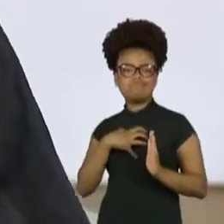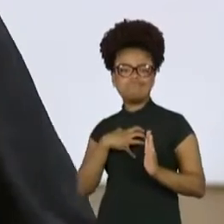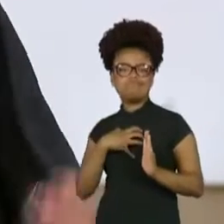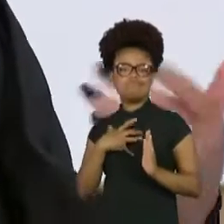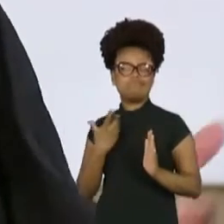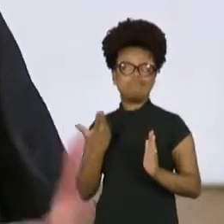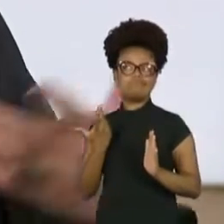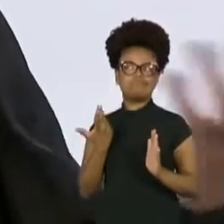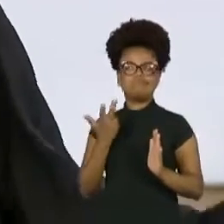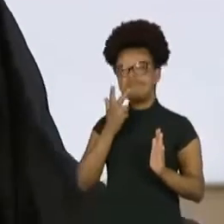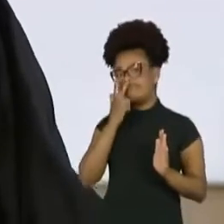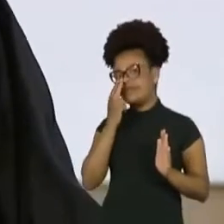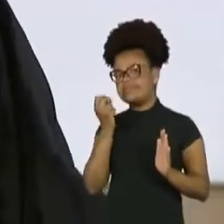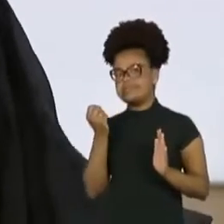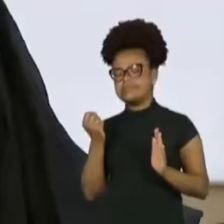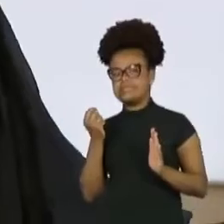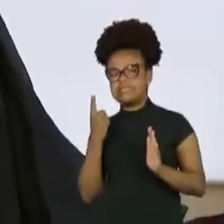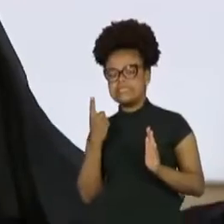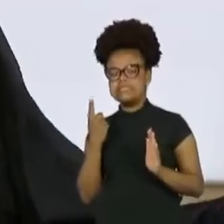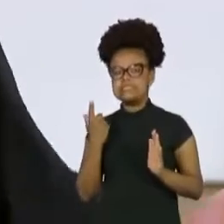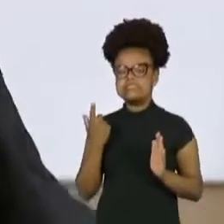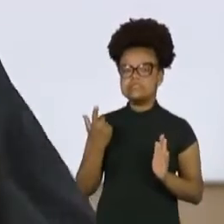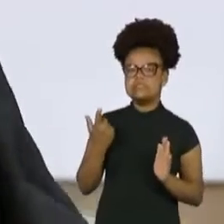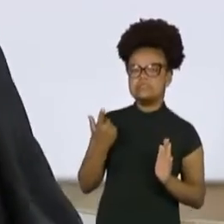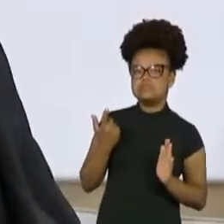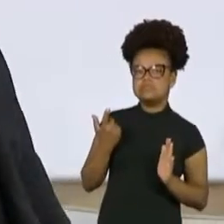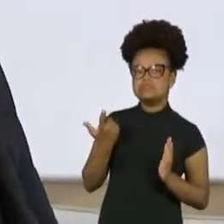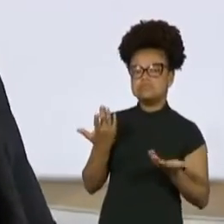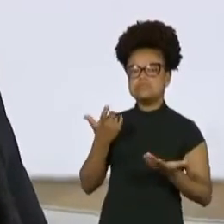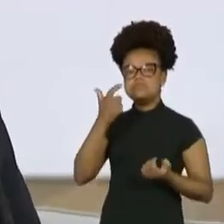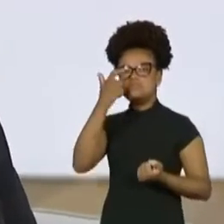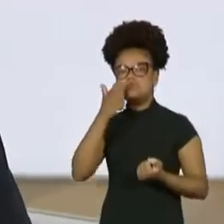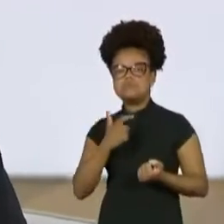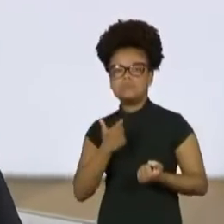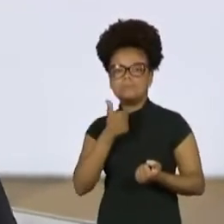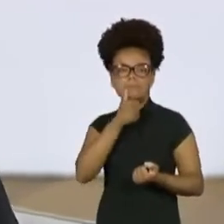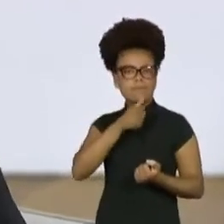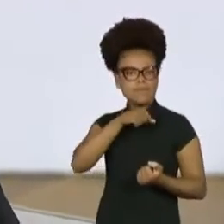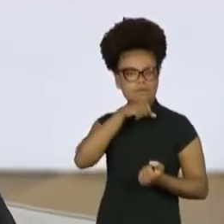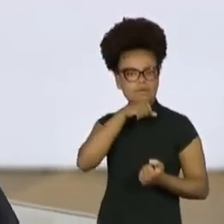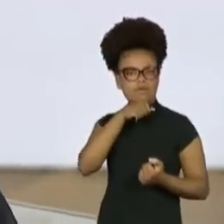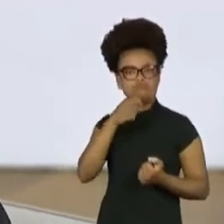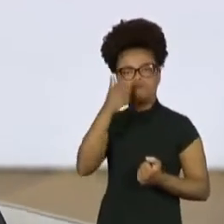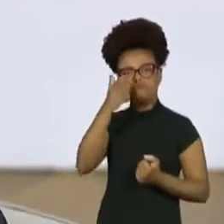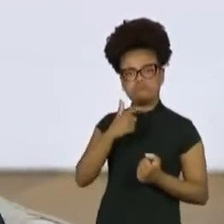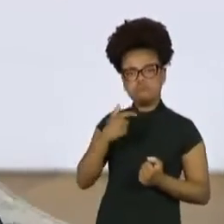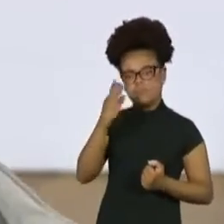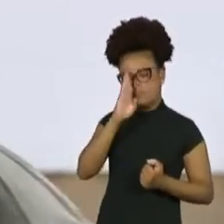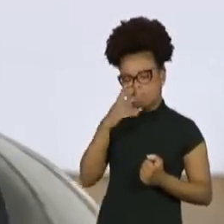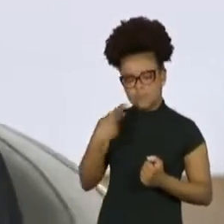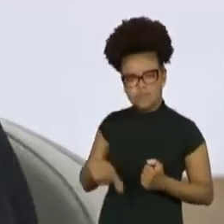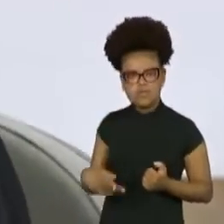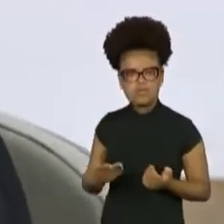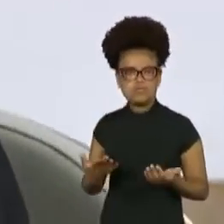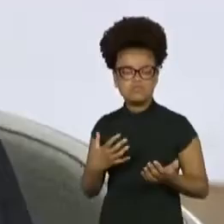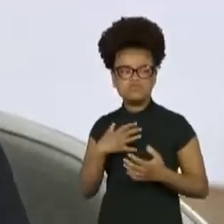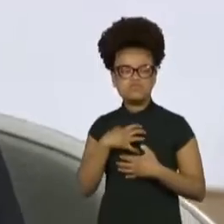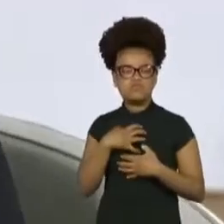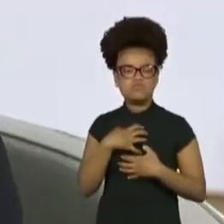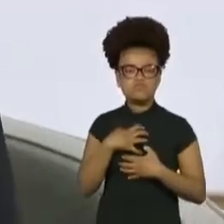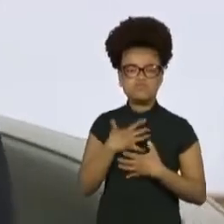Enfim, como ser humano, como uma pessoa brasileira, não. Não dá para ser feliz, né?